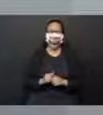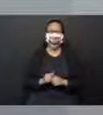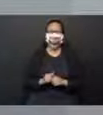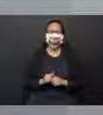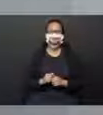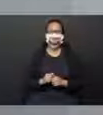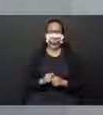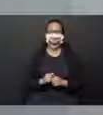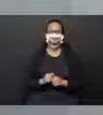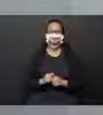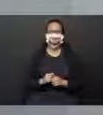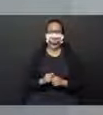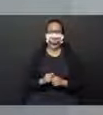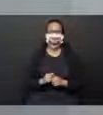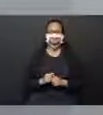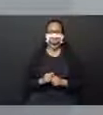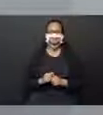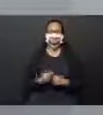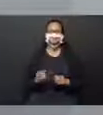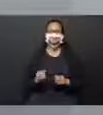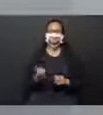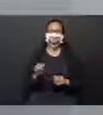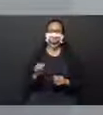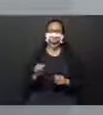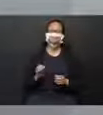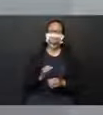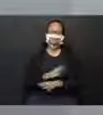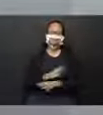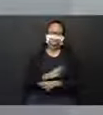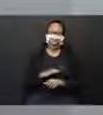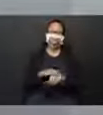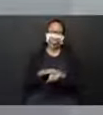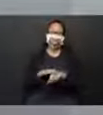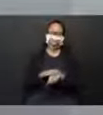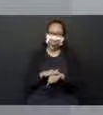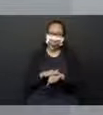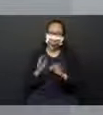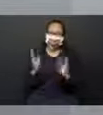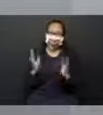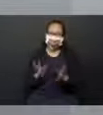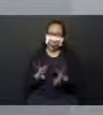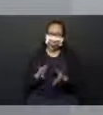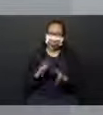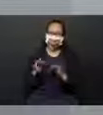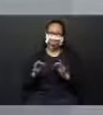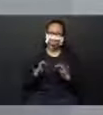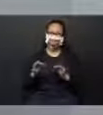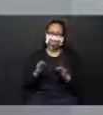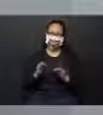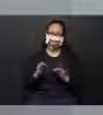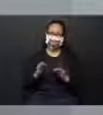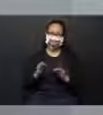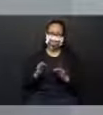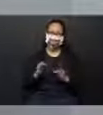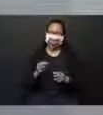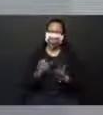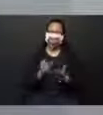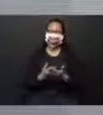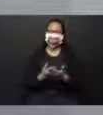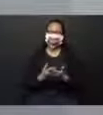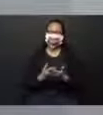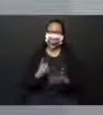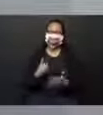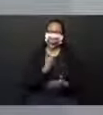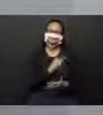E chega de conversa! Está na hora de nós organizarmos a nossa aula de hoje. E sabe o que nós vamos